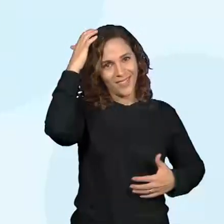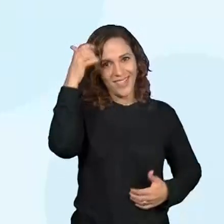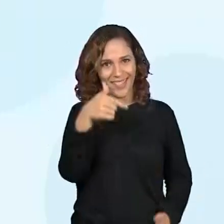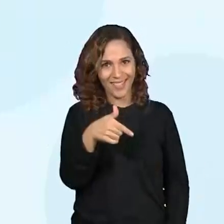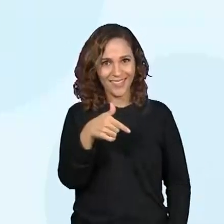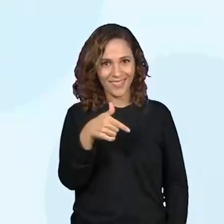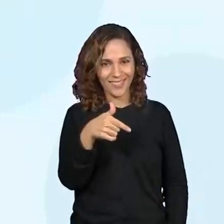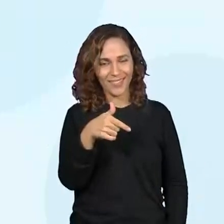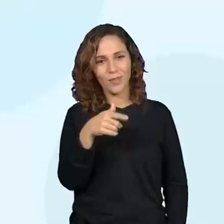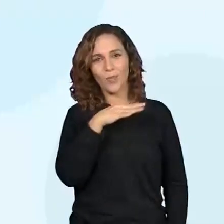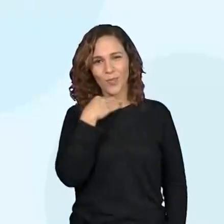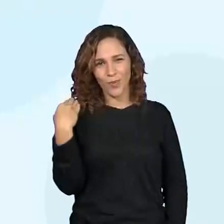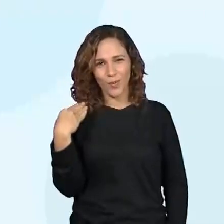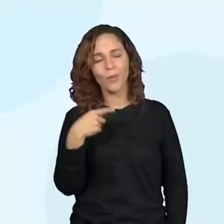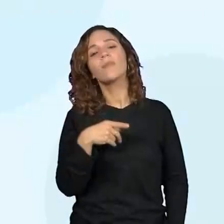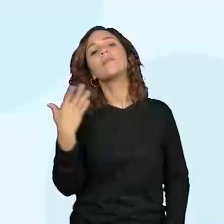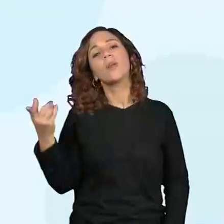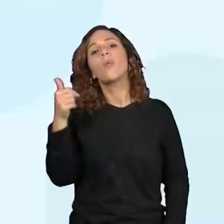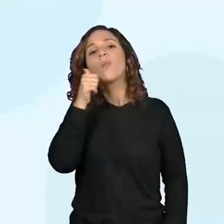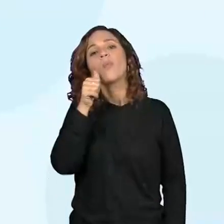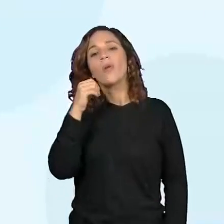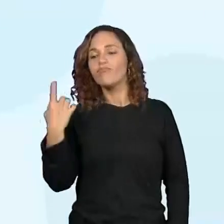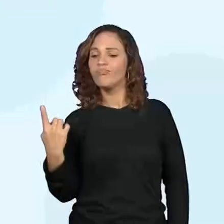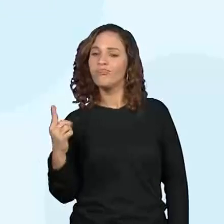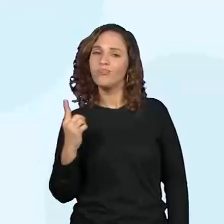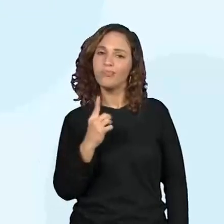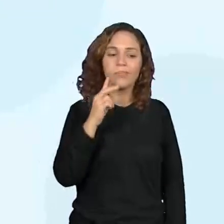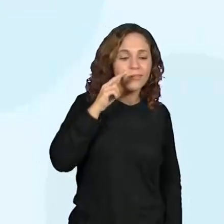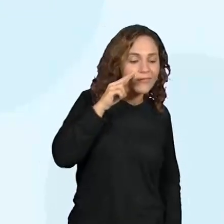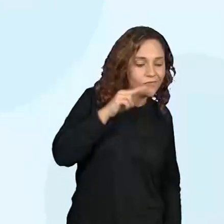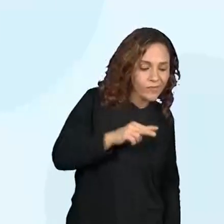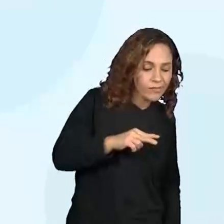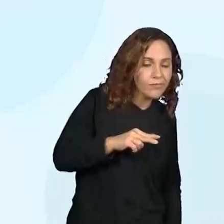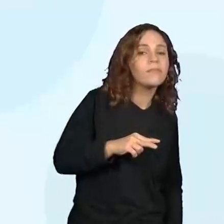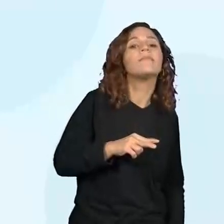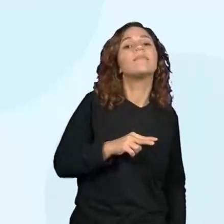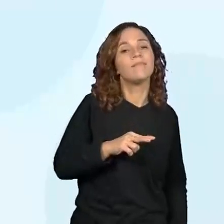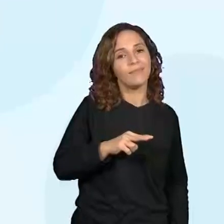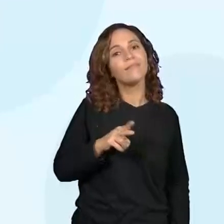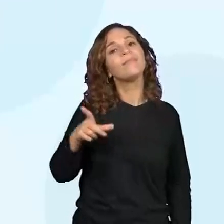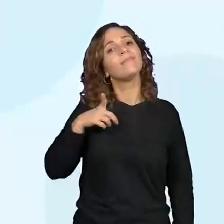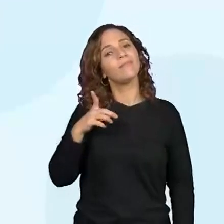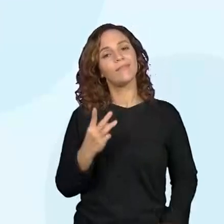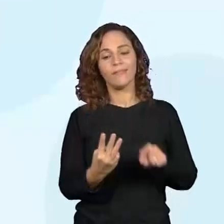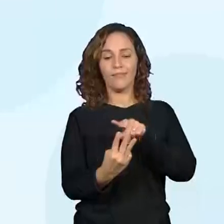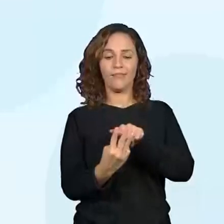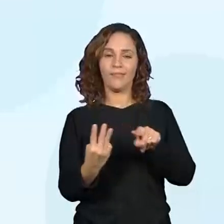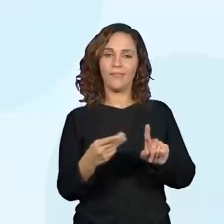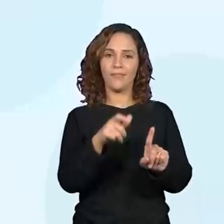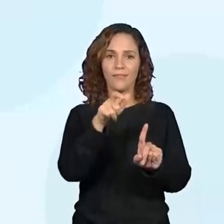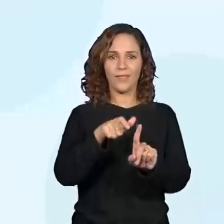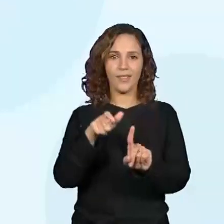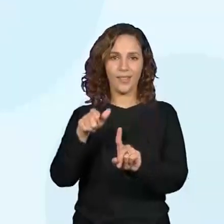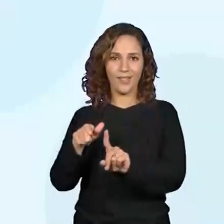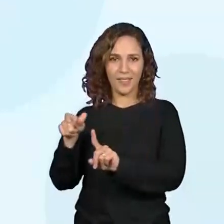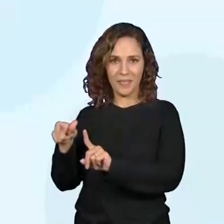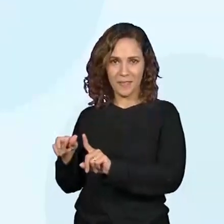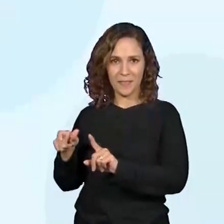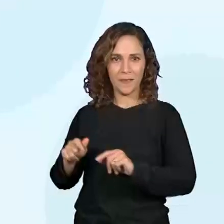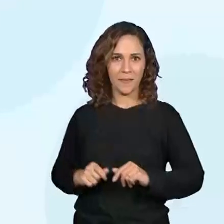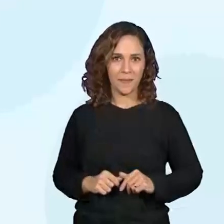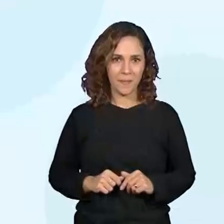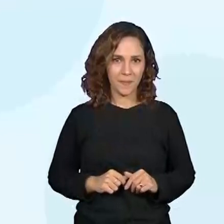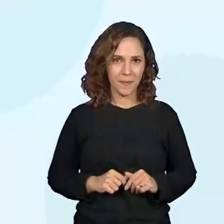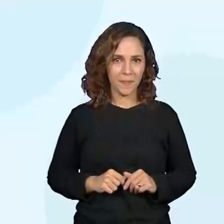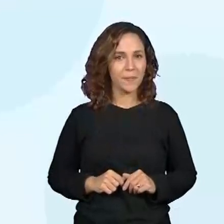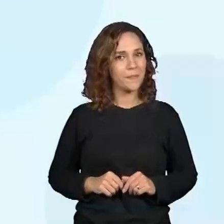Ela aparece aí bem no finalzinho da história, mas ela fez parte aí dessa história. Então,